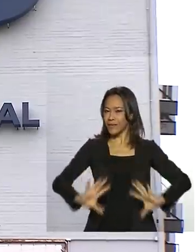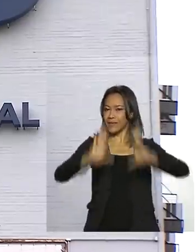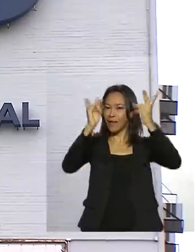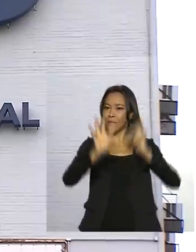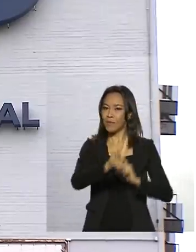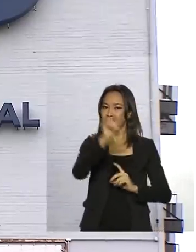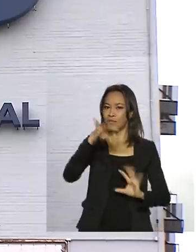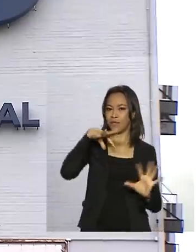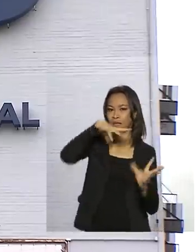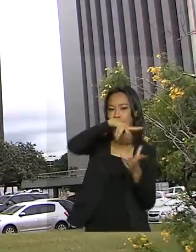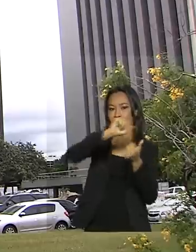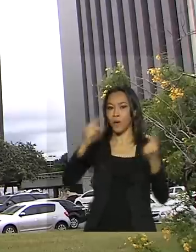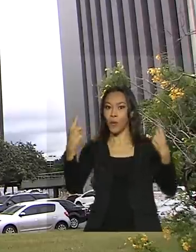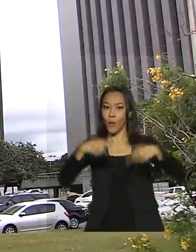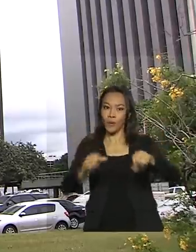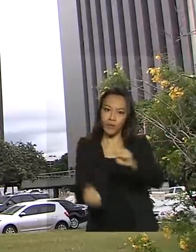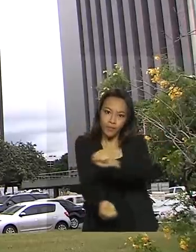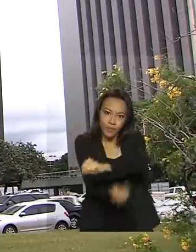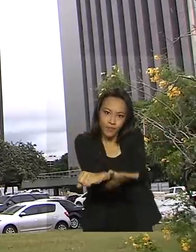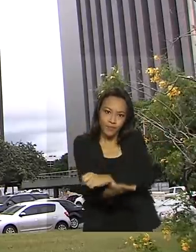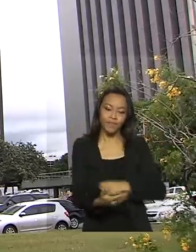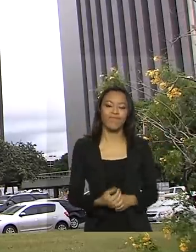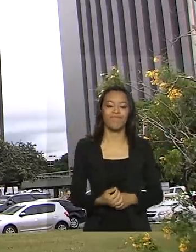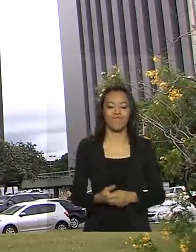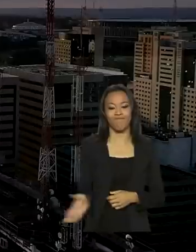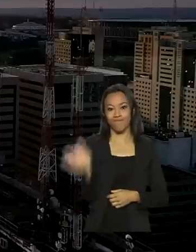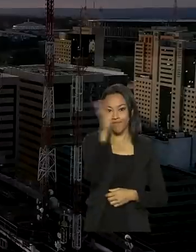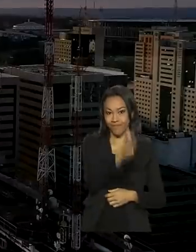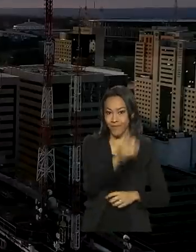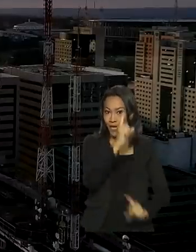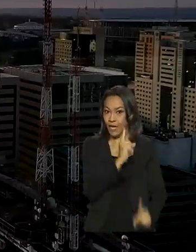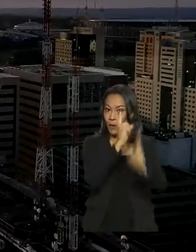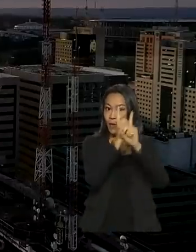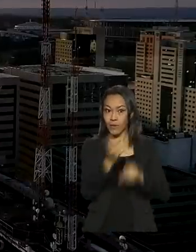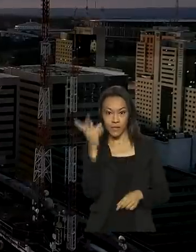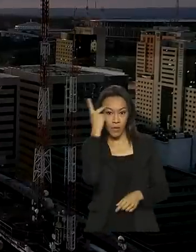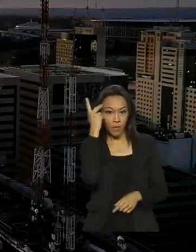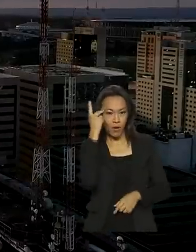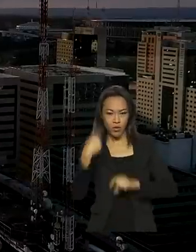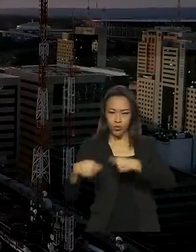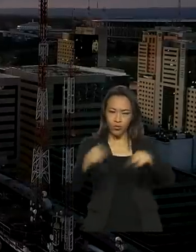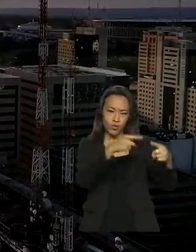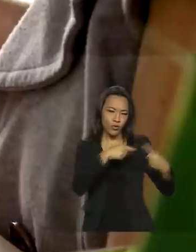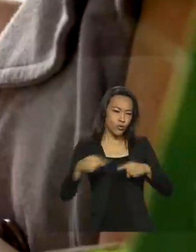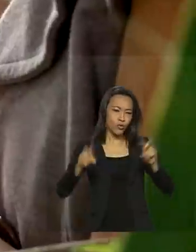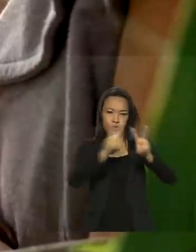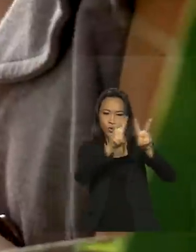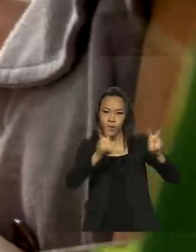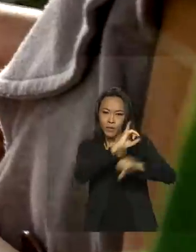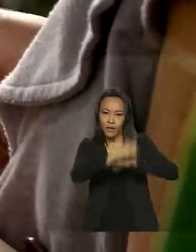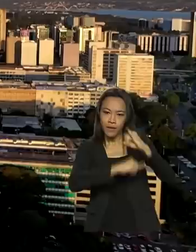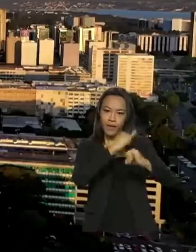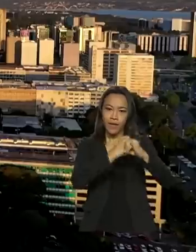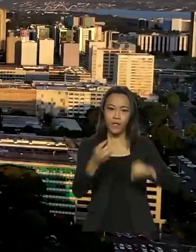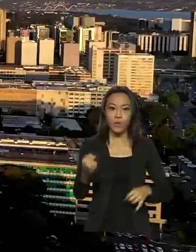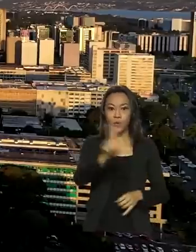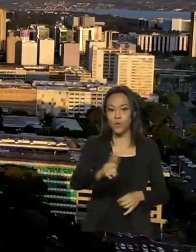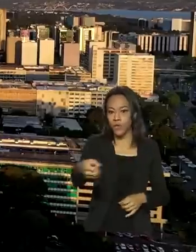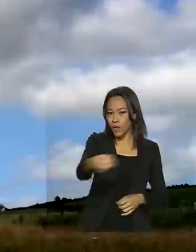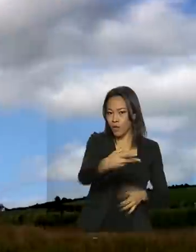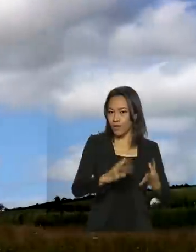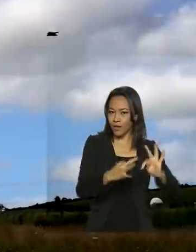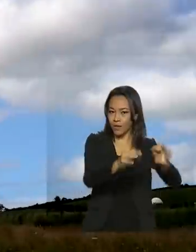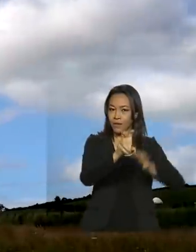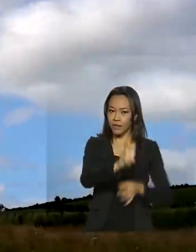Internacional contra a Corrupção. Encontro em São Paulo discute as aplicações da internet com a nova tecnologia